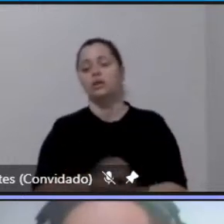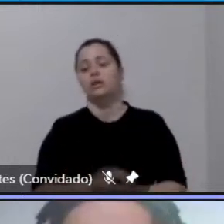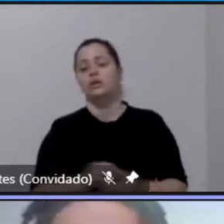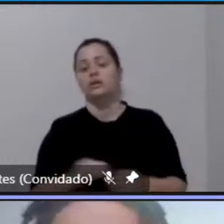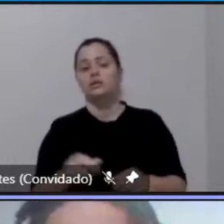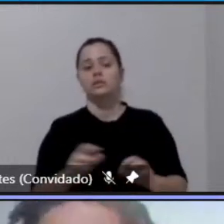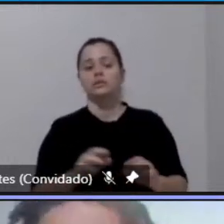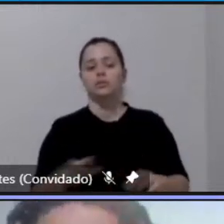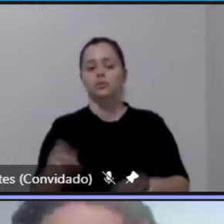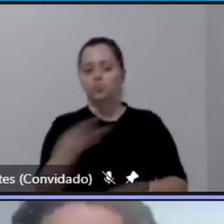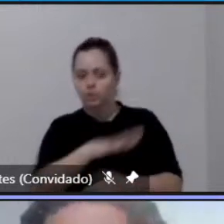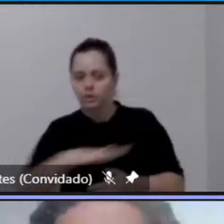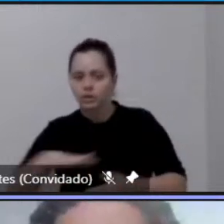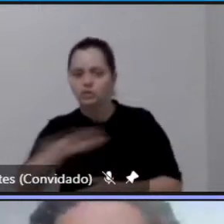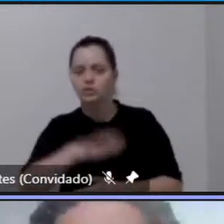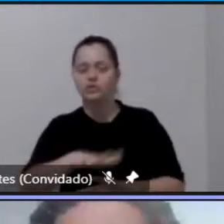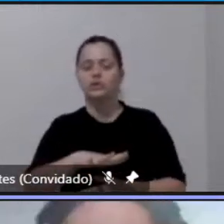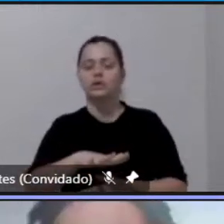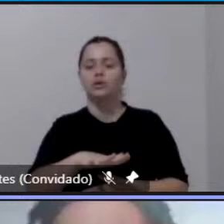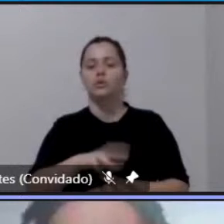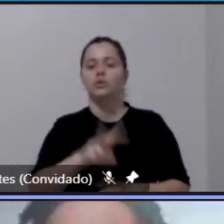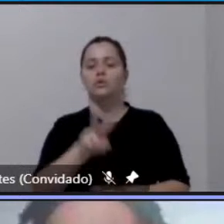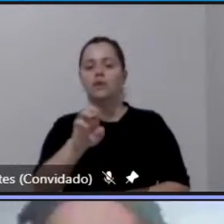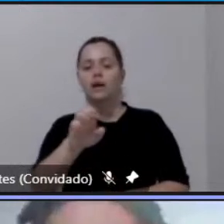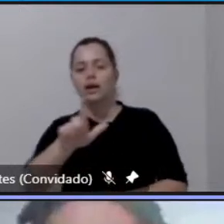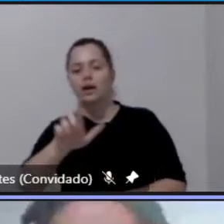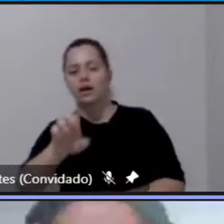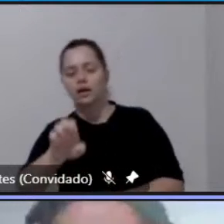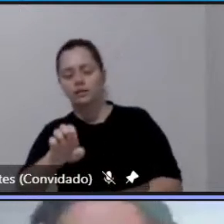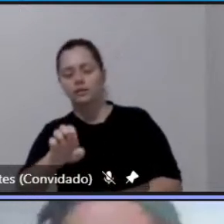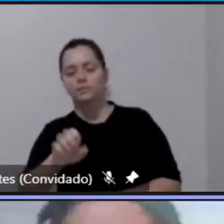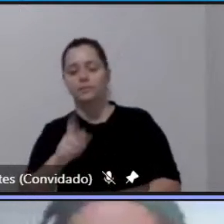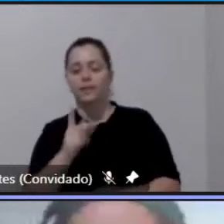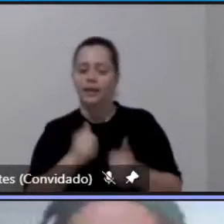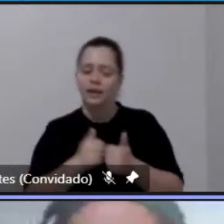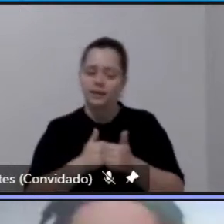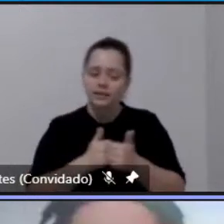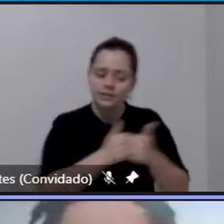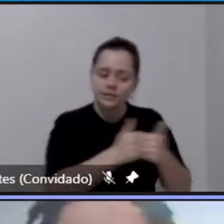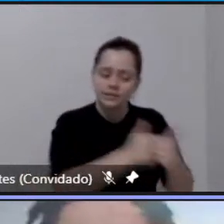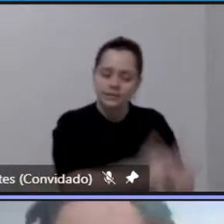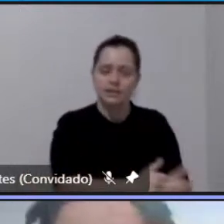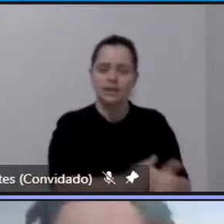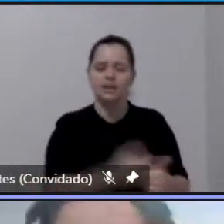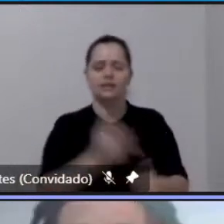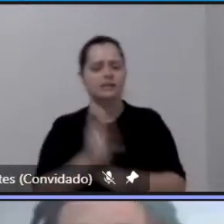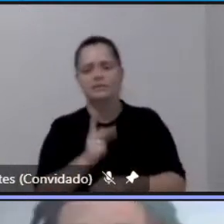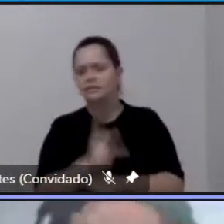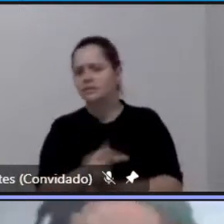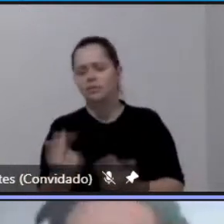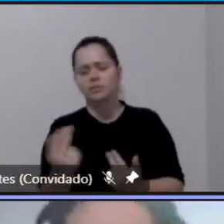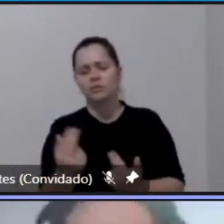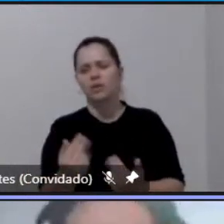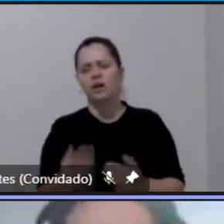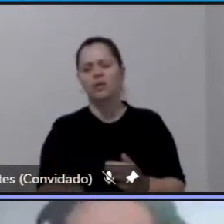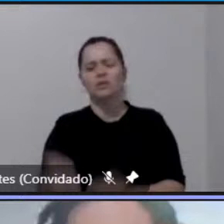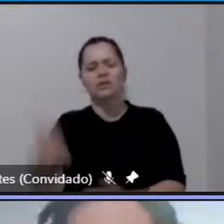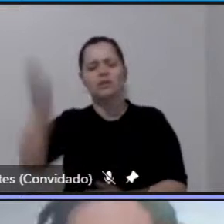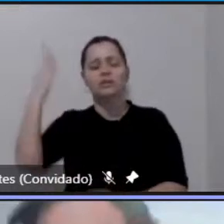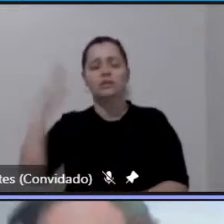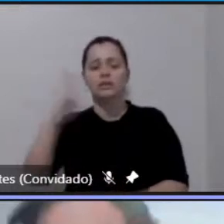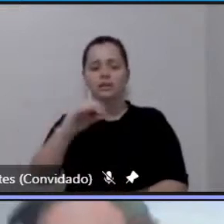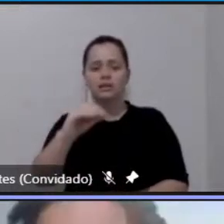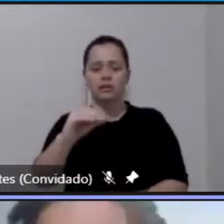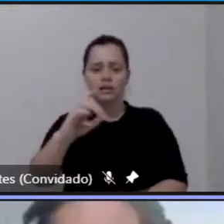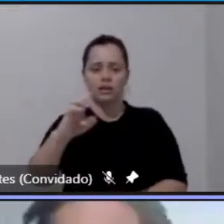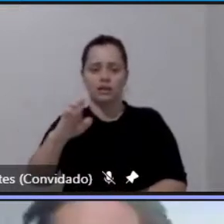segue nas mesmas condições desde que era gerido pelo DER antes mesmo